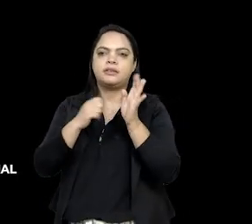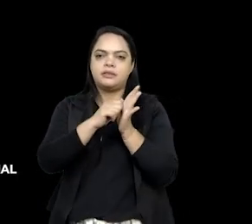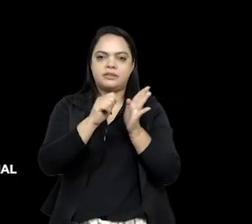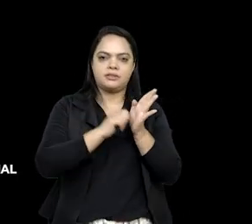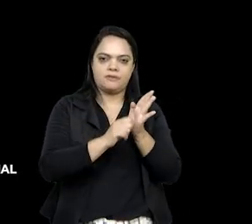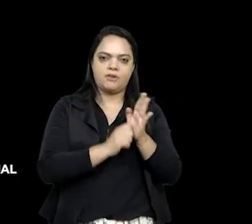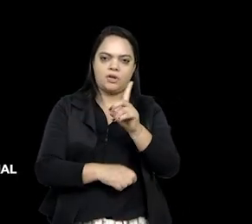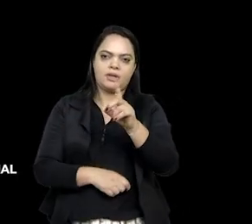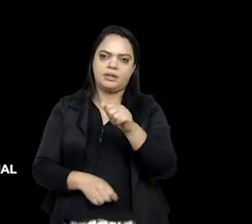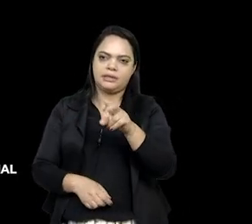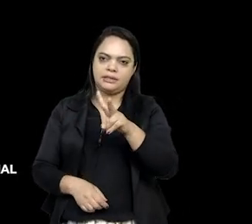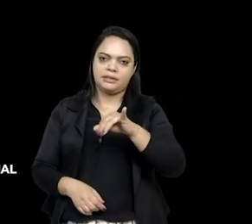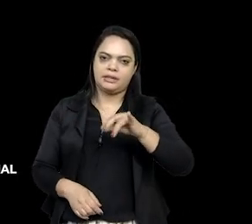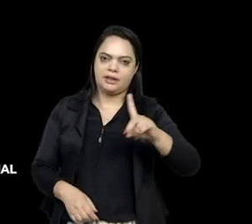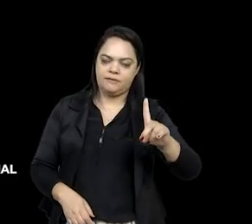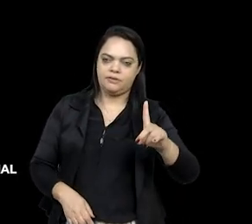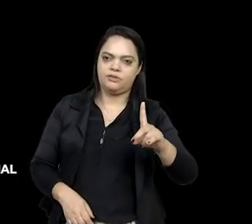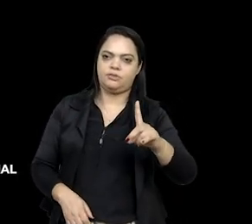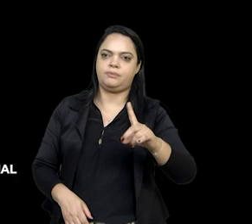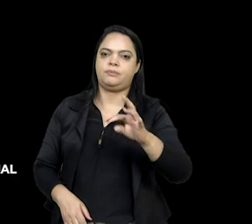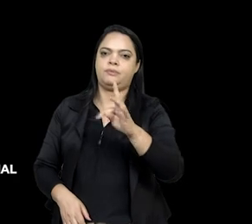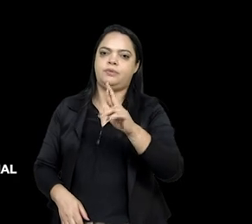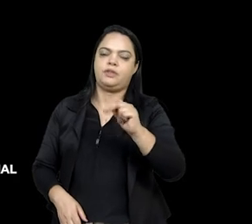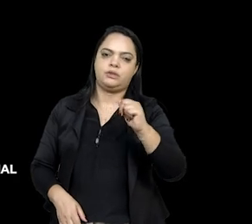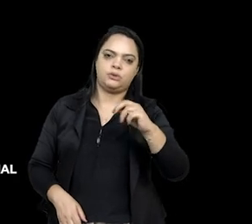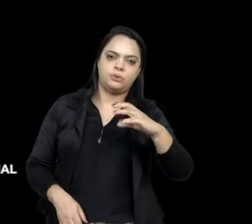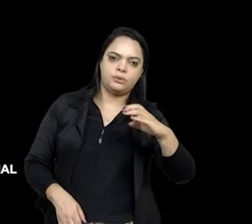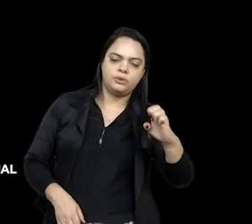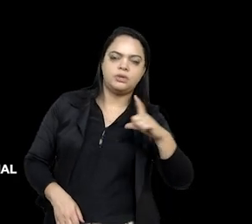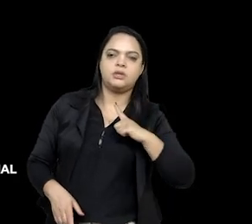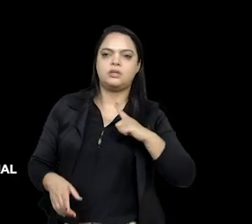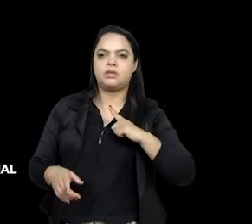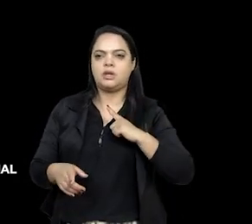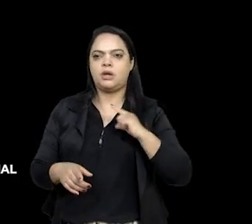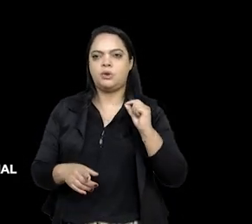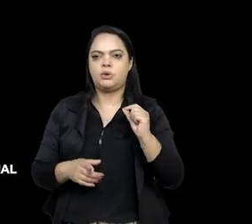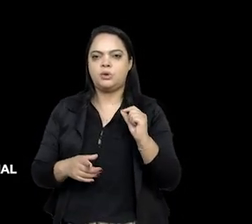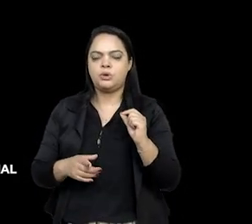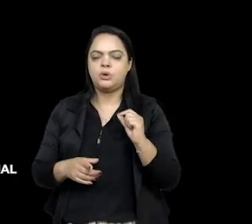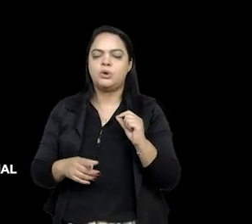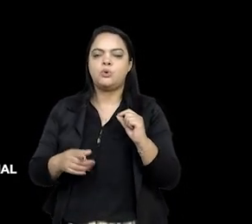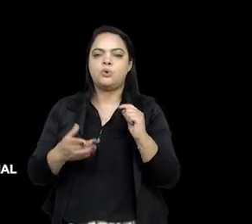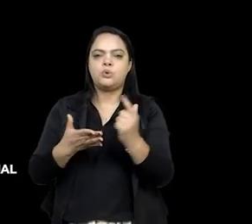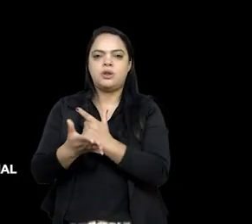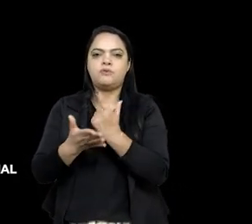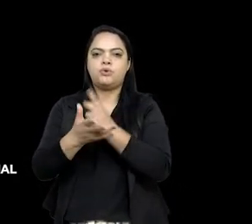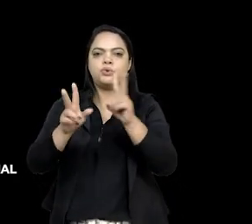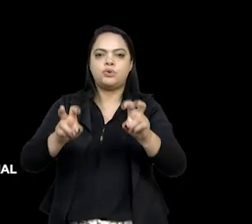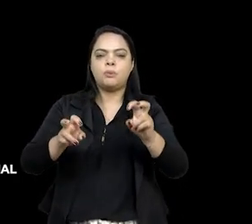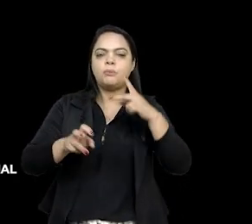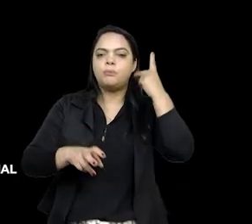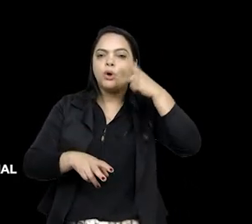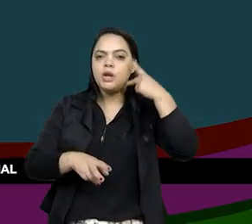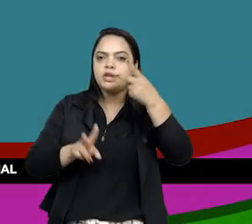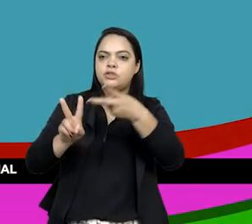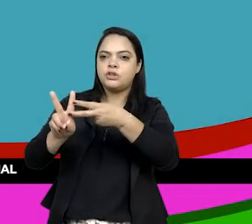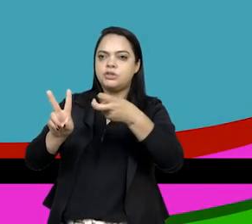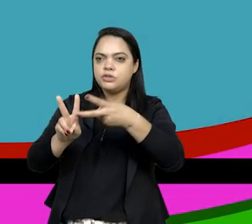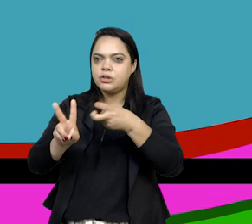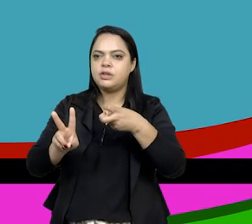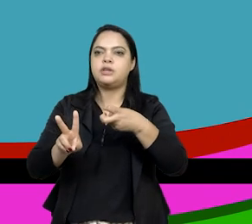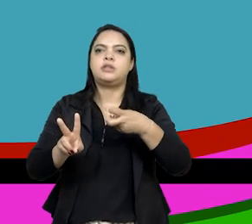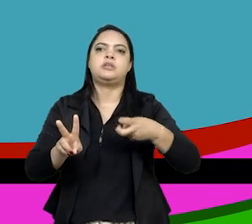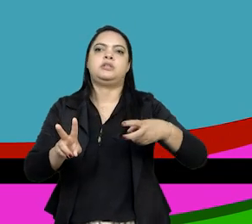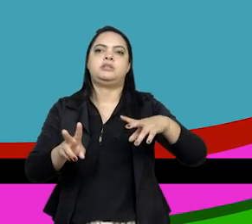Trice, que tem um estudo sobre movimento indianismo, indianismo, política indigenista e política imperial,